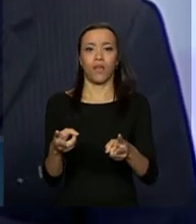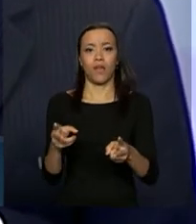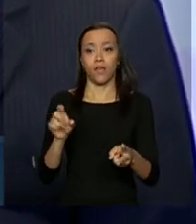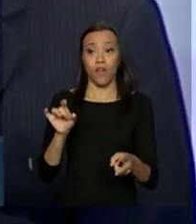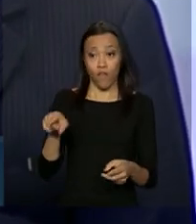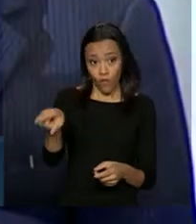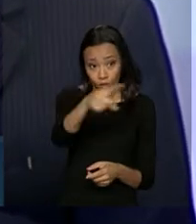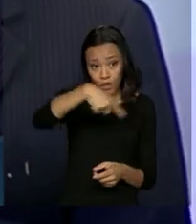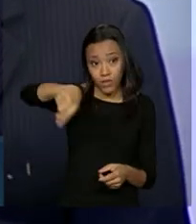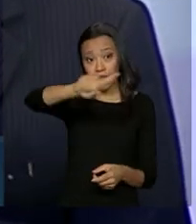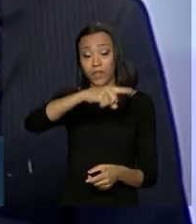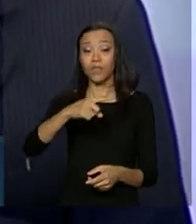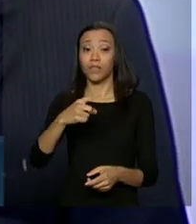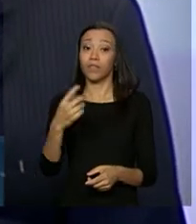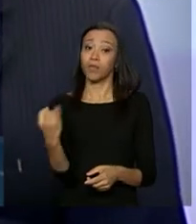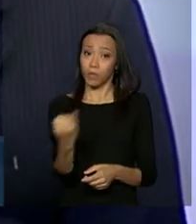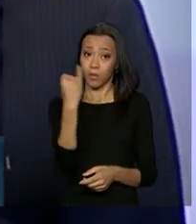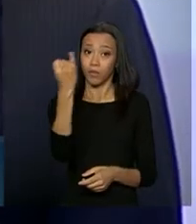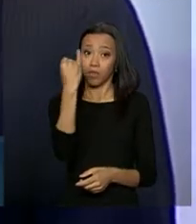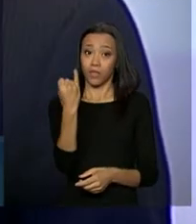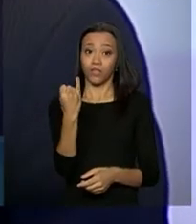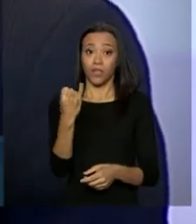são fundamentais da sociedade civil.